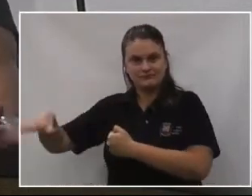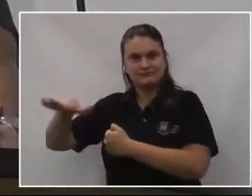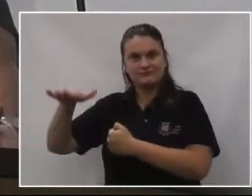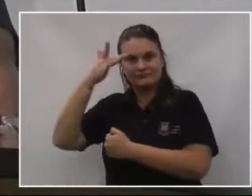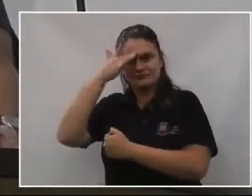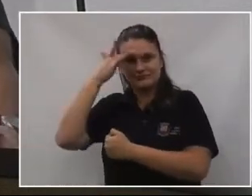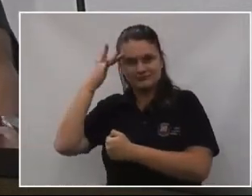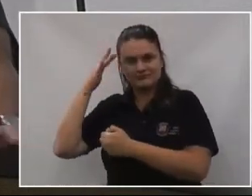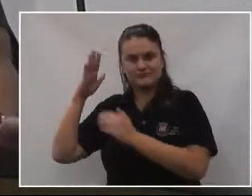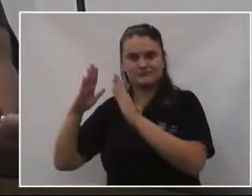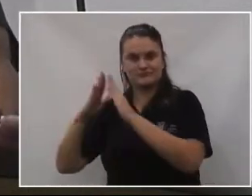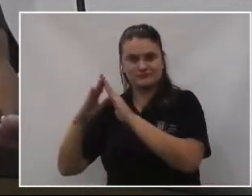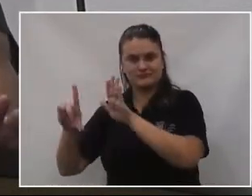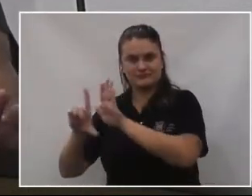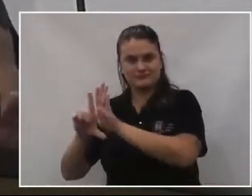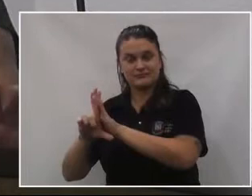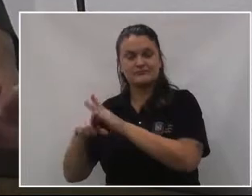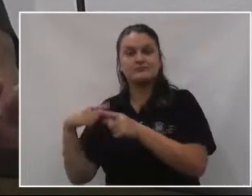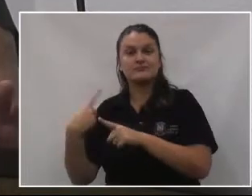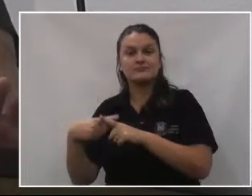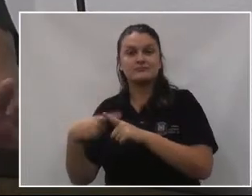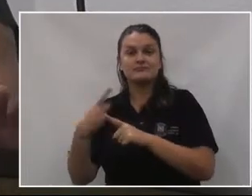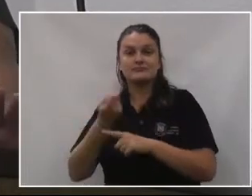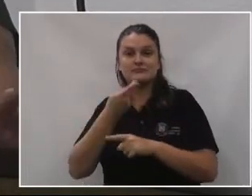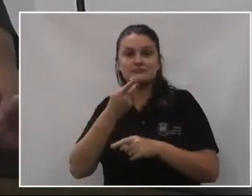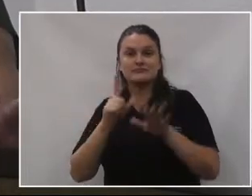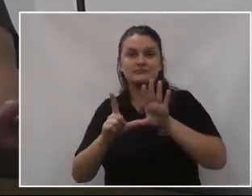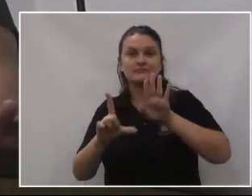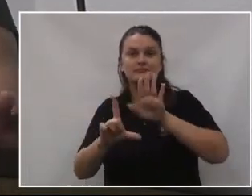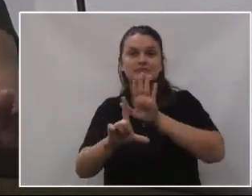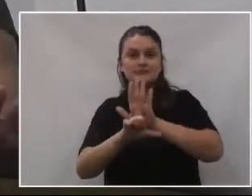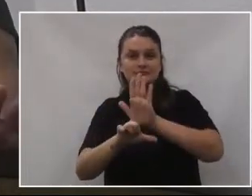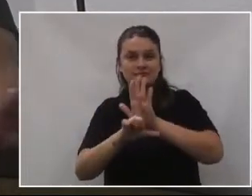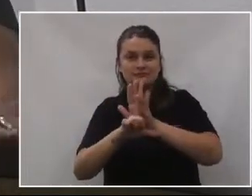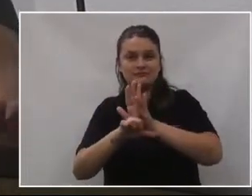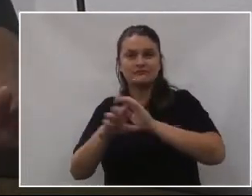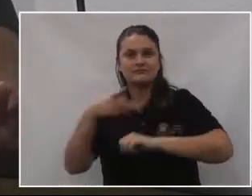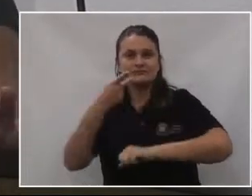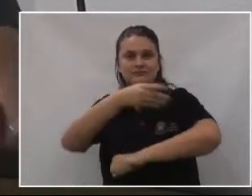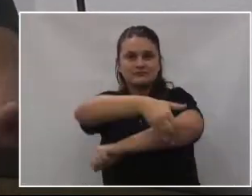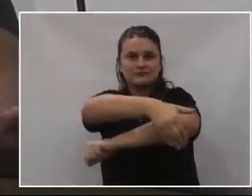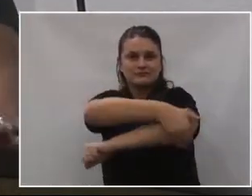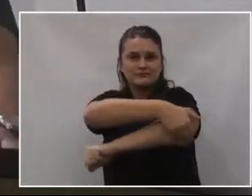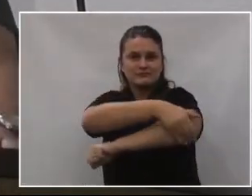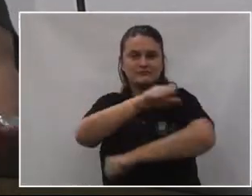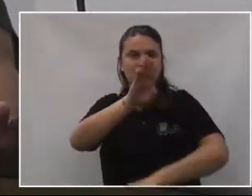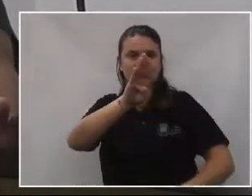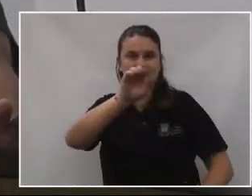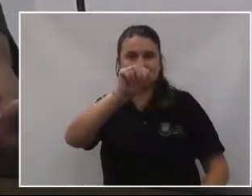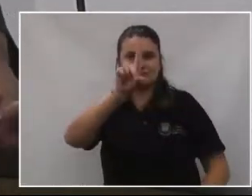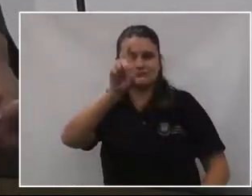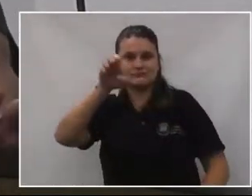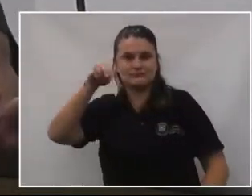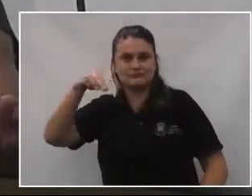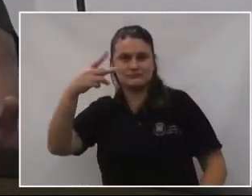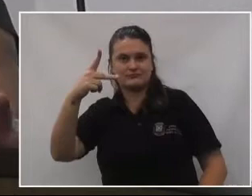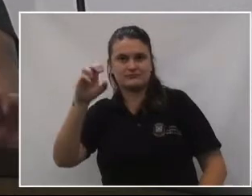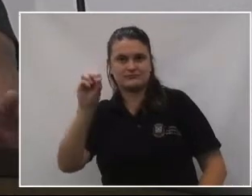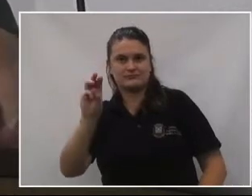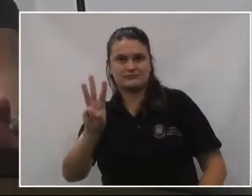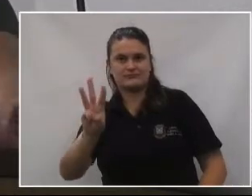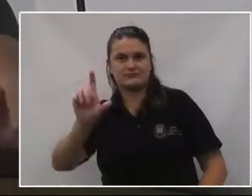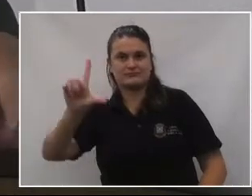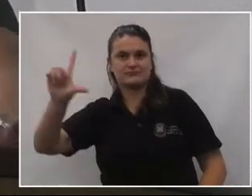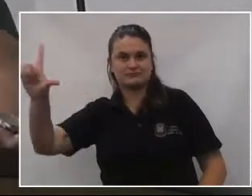dessa Casa de Lei, porque trata-se de uma lei referente à Praça Baden-Pau, localizada aqui em União da Vitória.